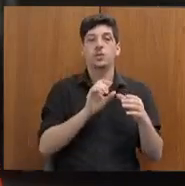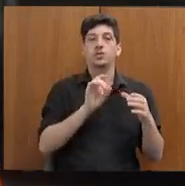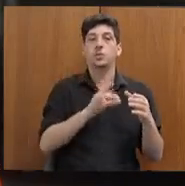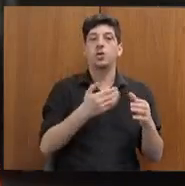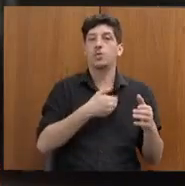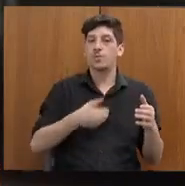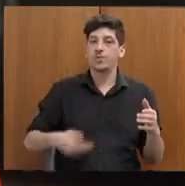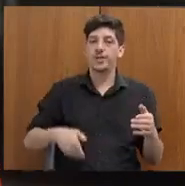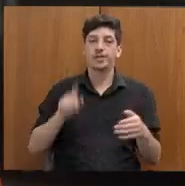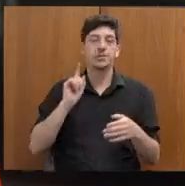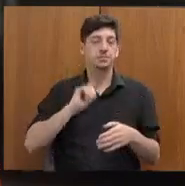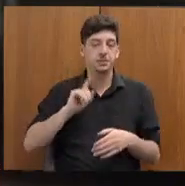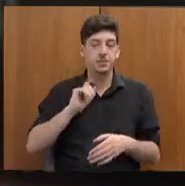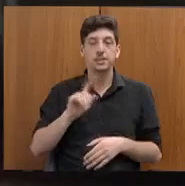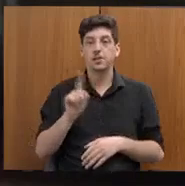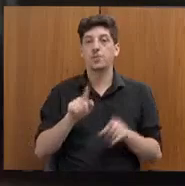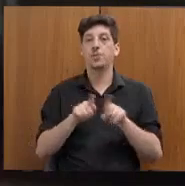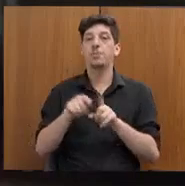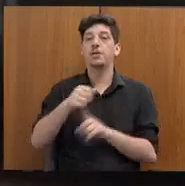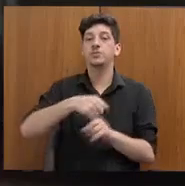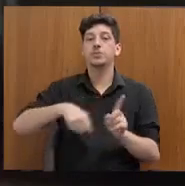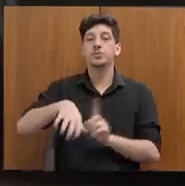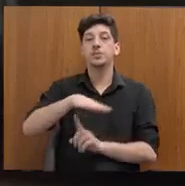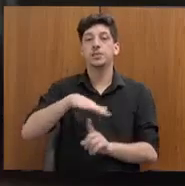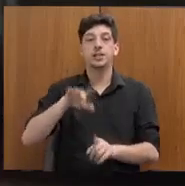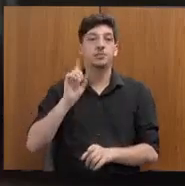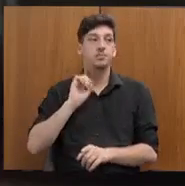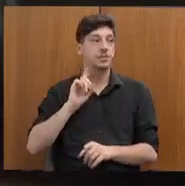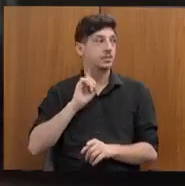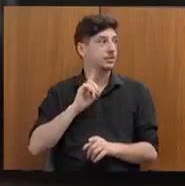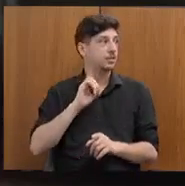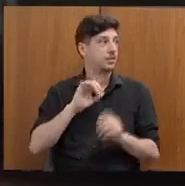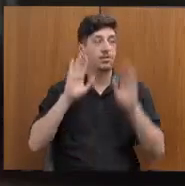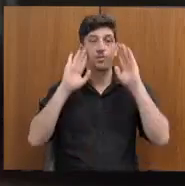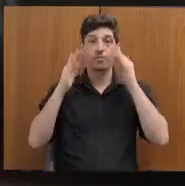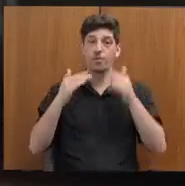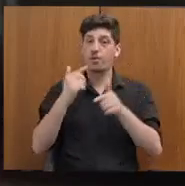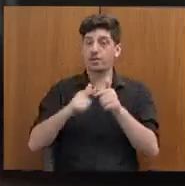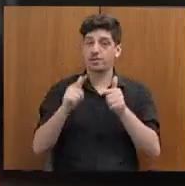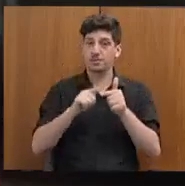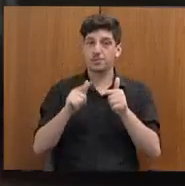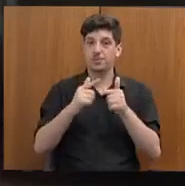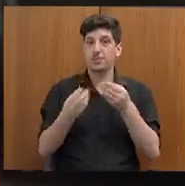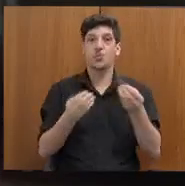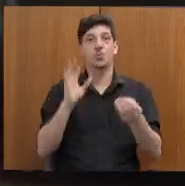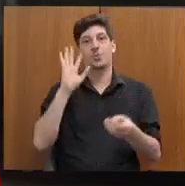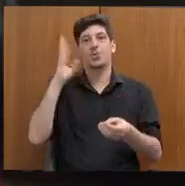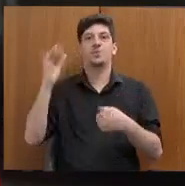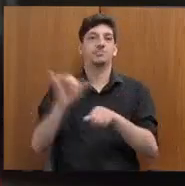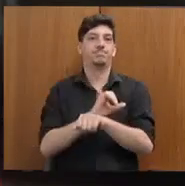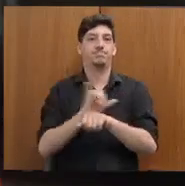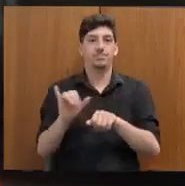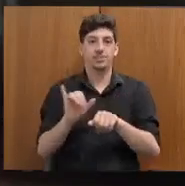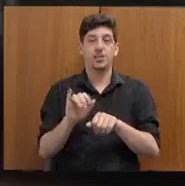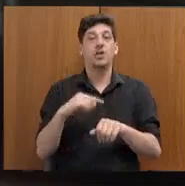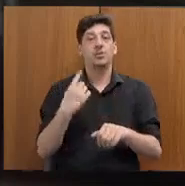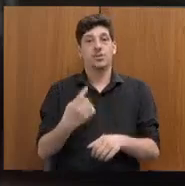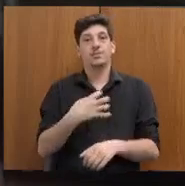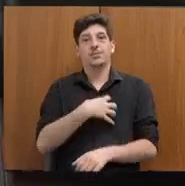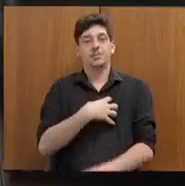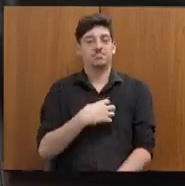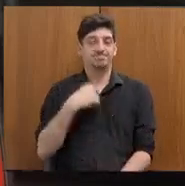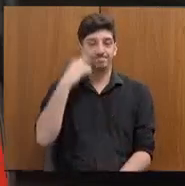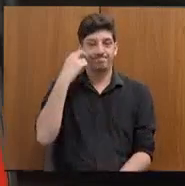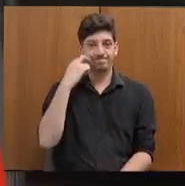governo do Estado, mas como a sociedade mineira, de modo geral, encare esse problema. E nós não só se envergonhamos dessa situação